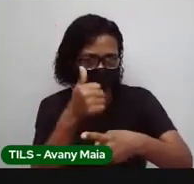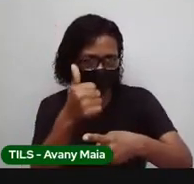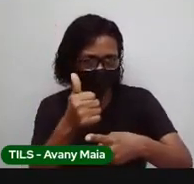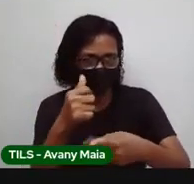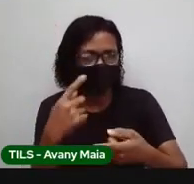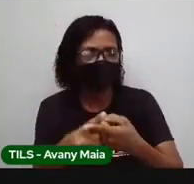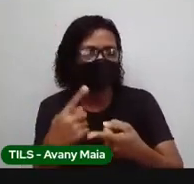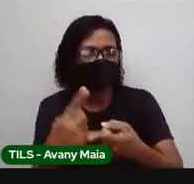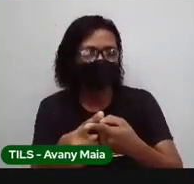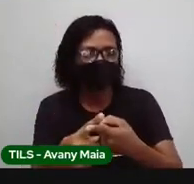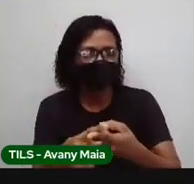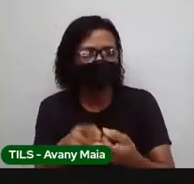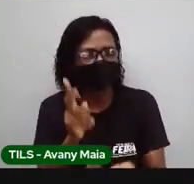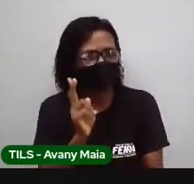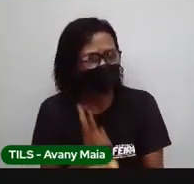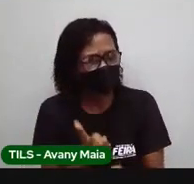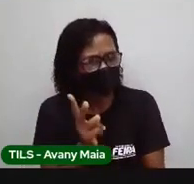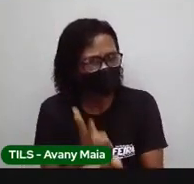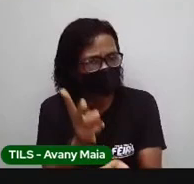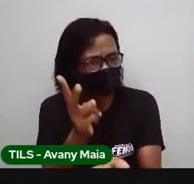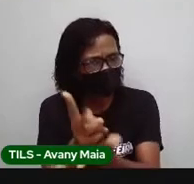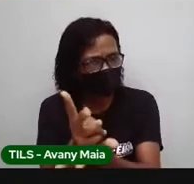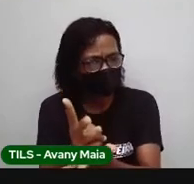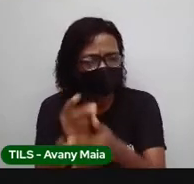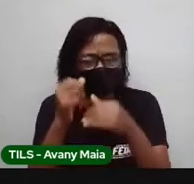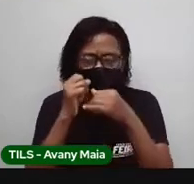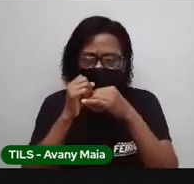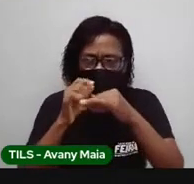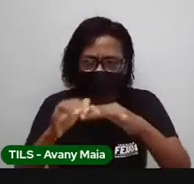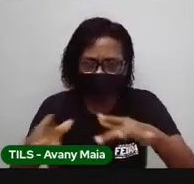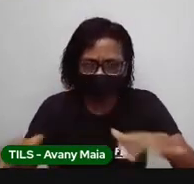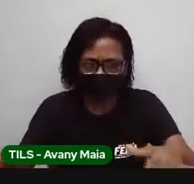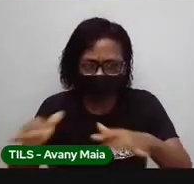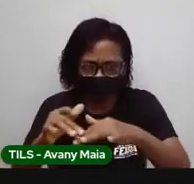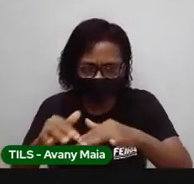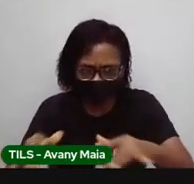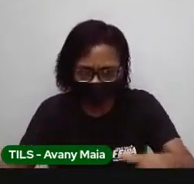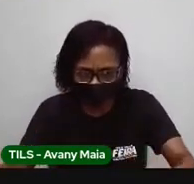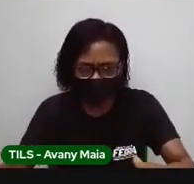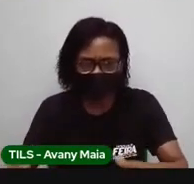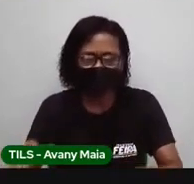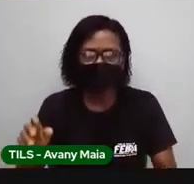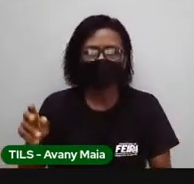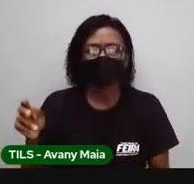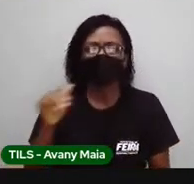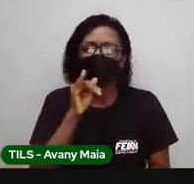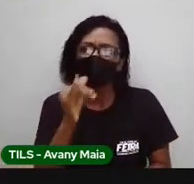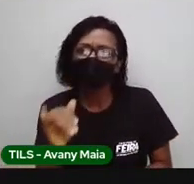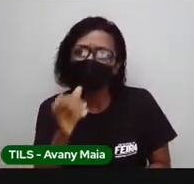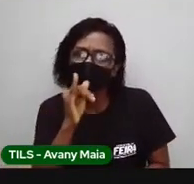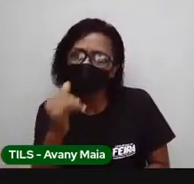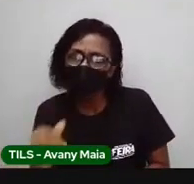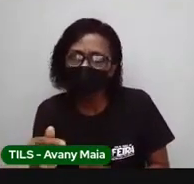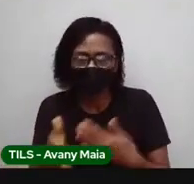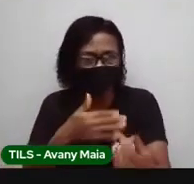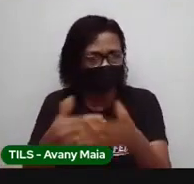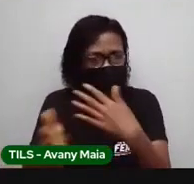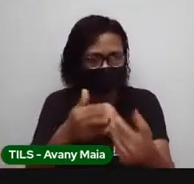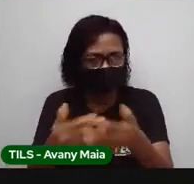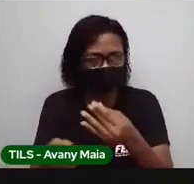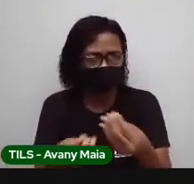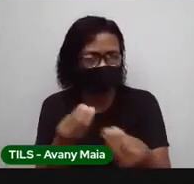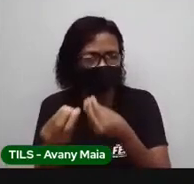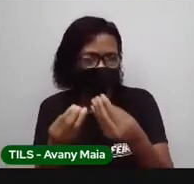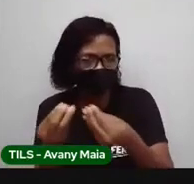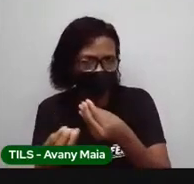Porque geralmente, quando a gente vai fazer o consumo de energia de um tipo de eletrodoméstico, esse